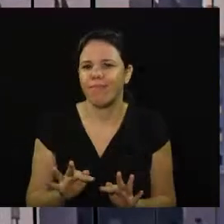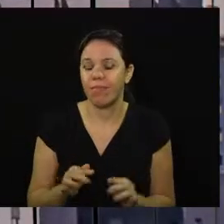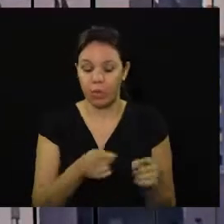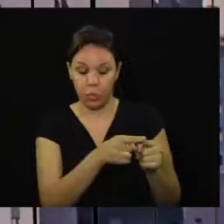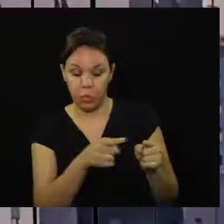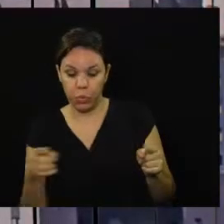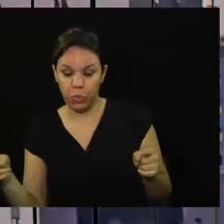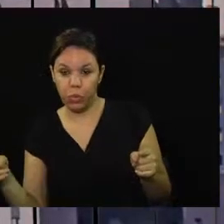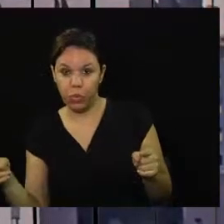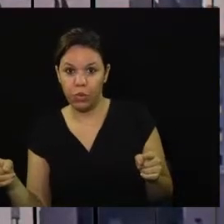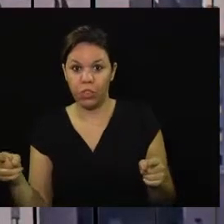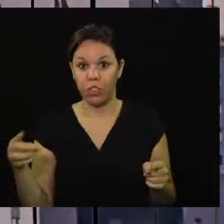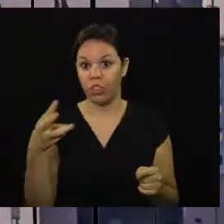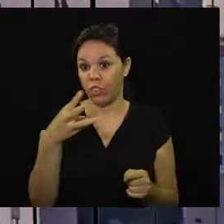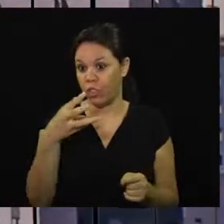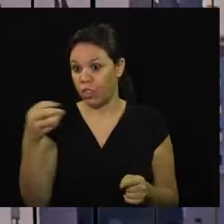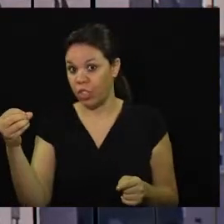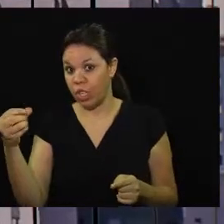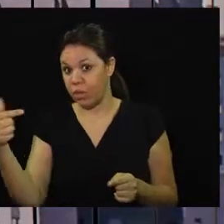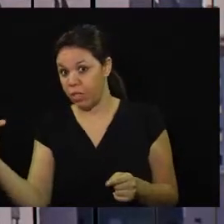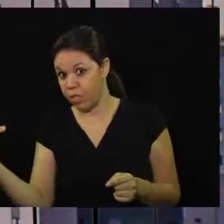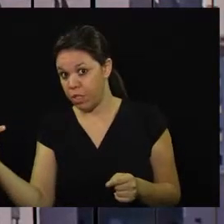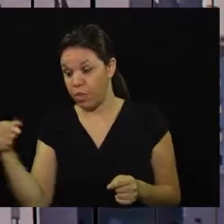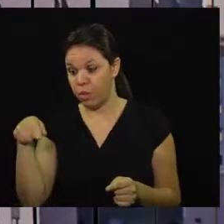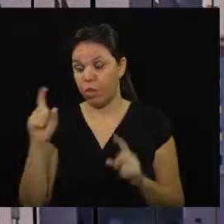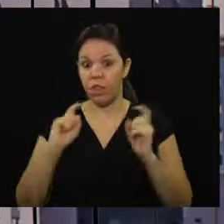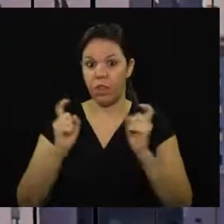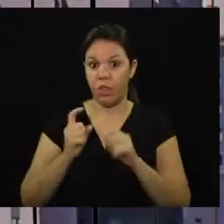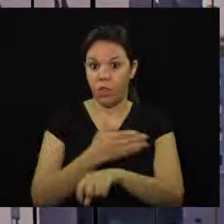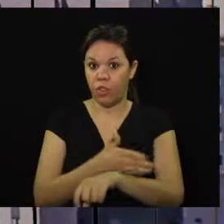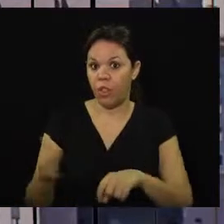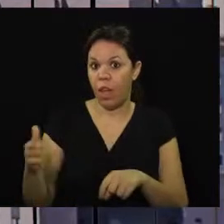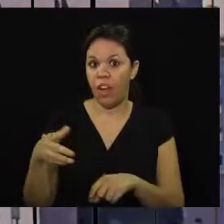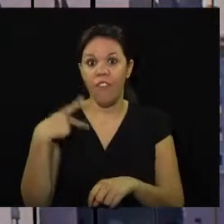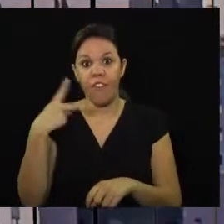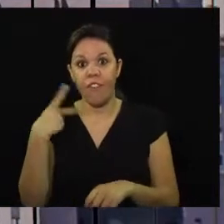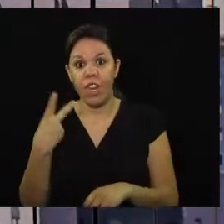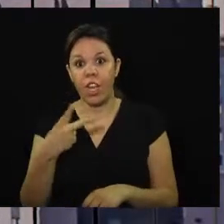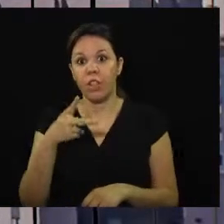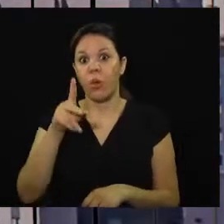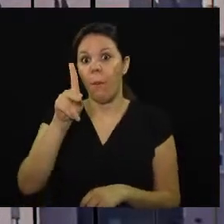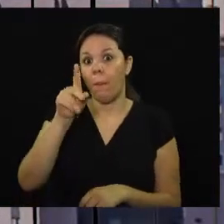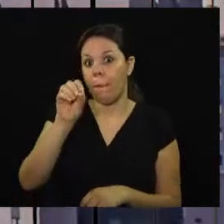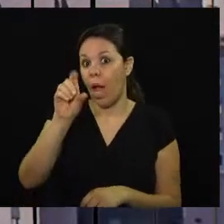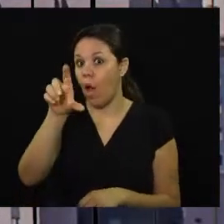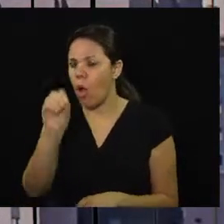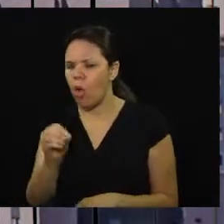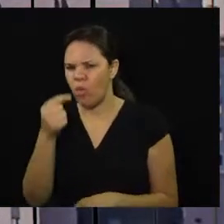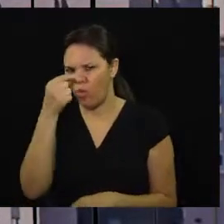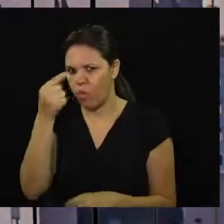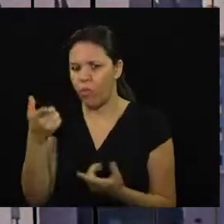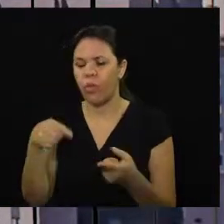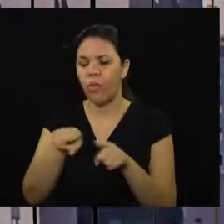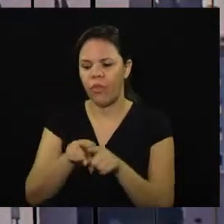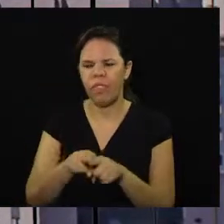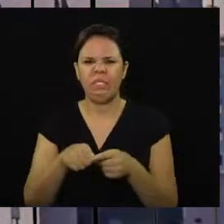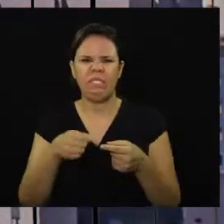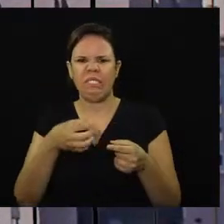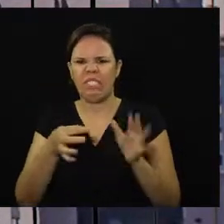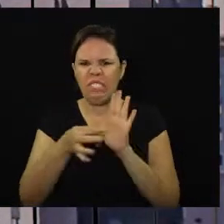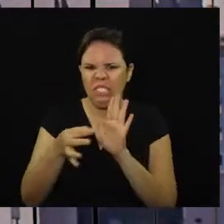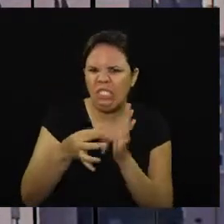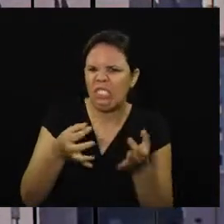32ª reunião ordinária, o vereador Paulo Galtério foi à tribuna e fez duras críticas ao governo federal.